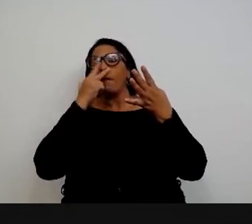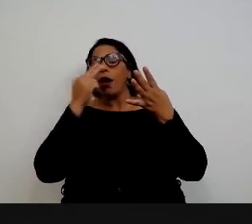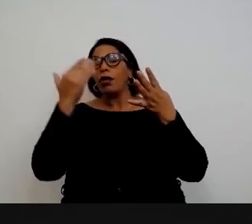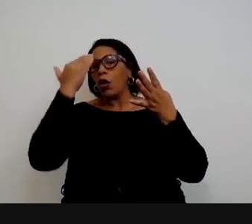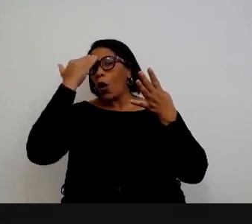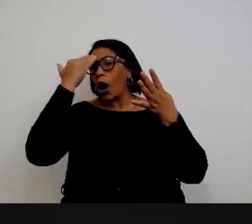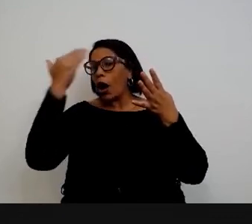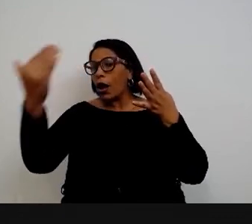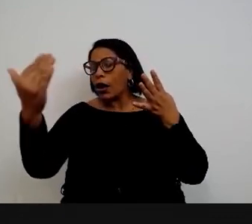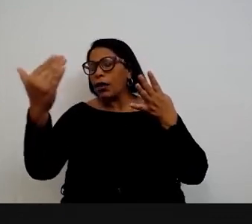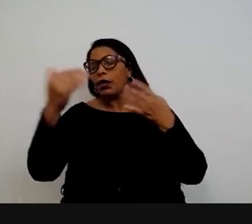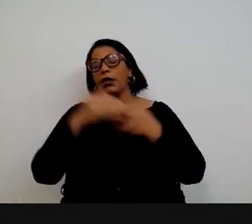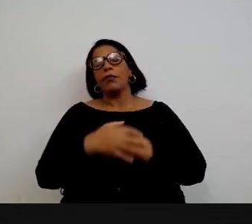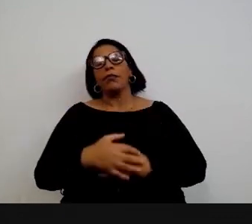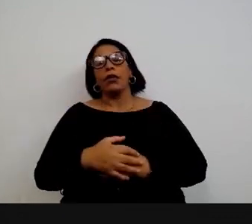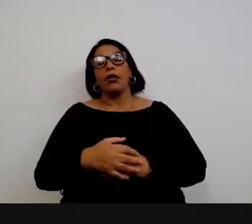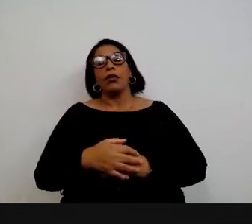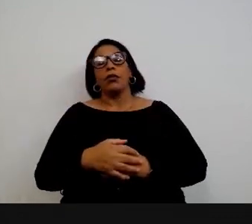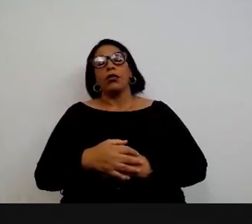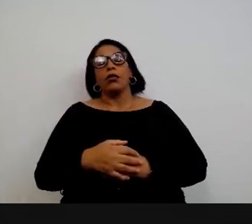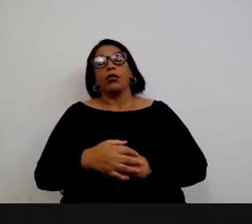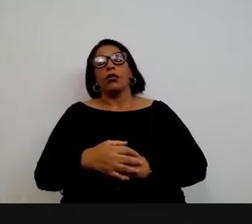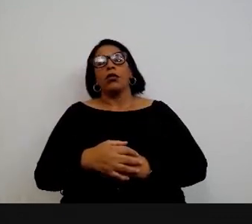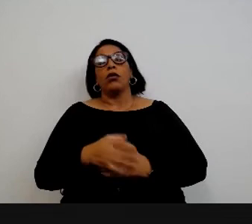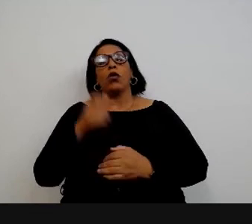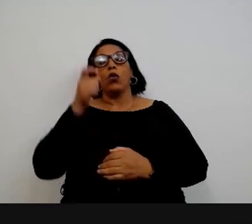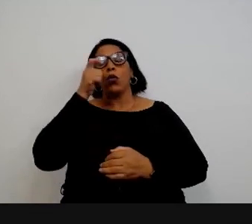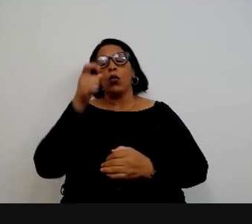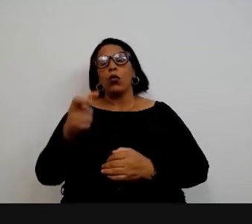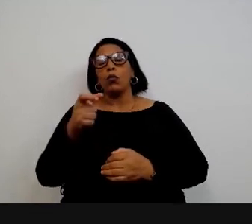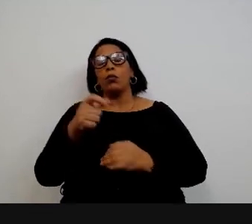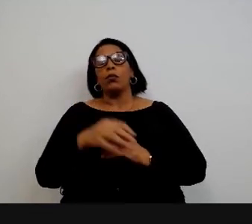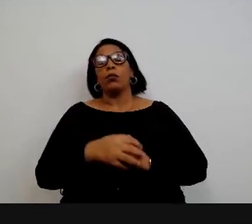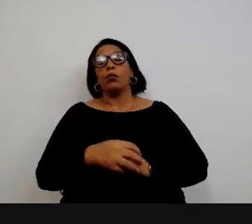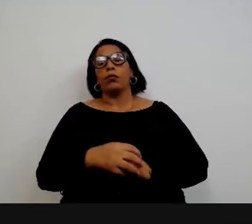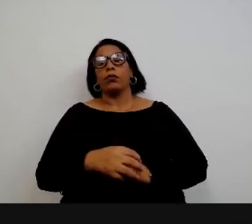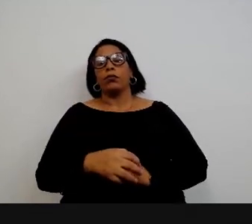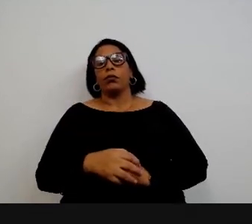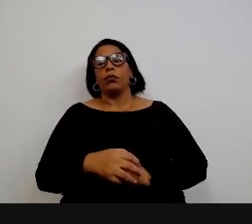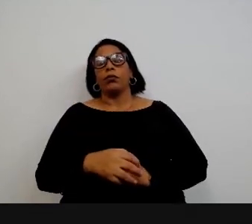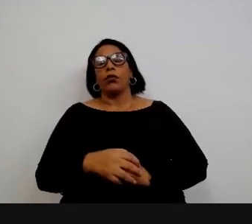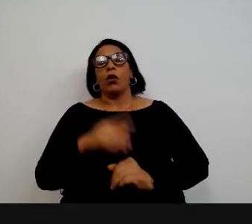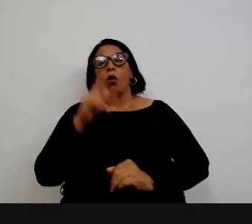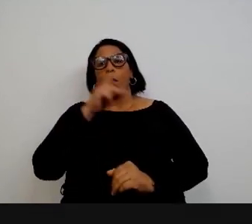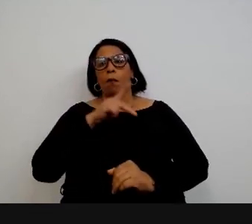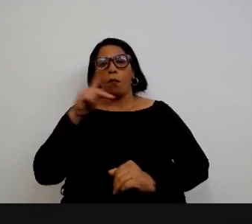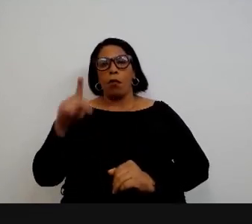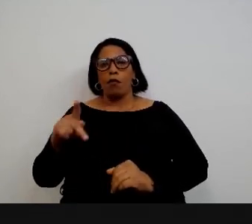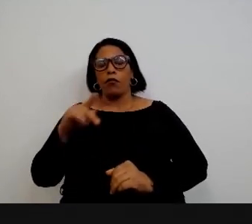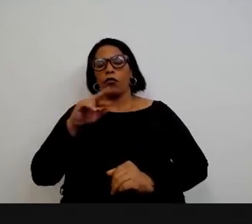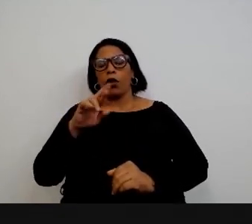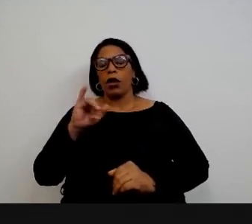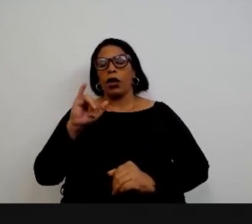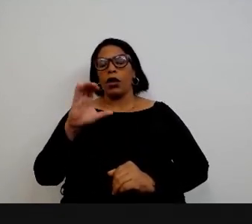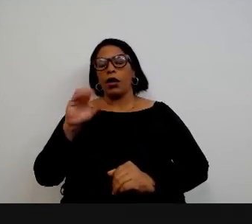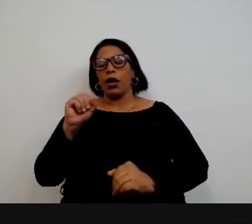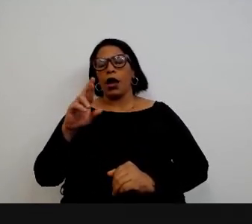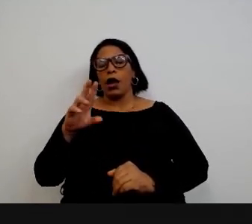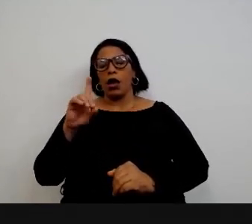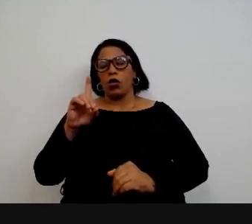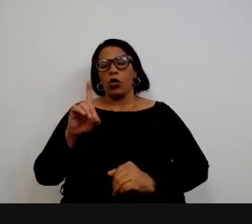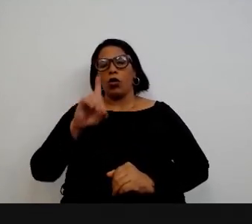agradecimento só para registrar algo interessante o professor Ricardo